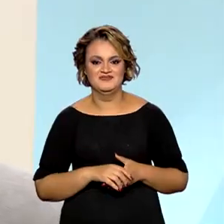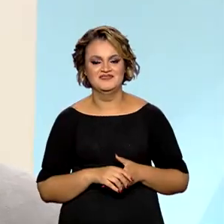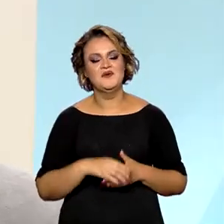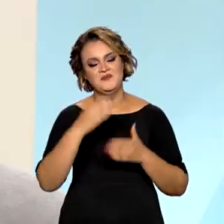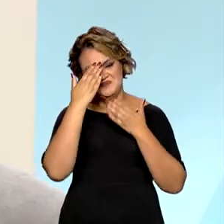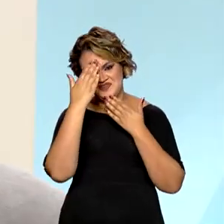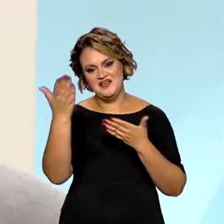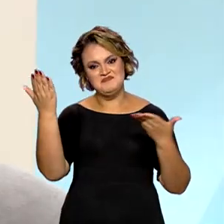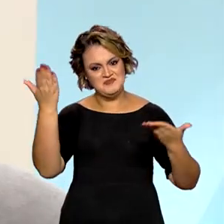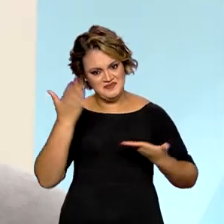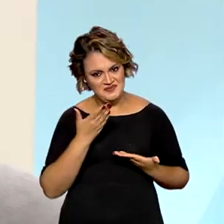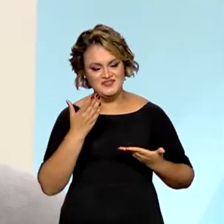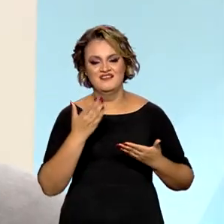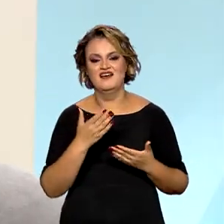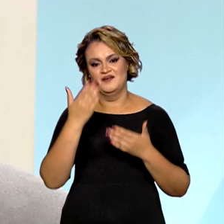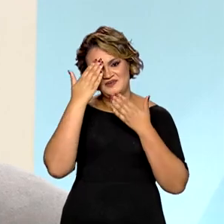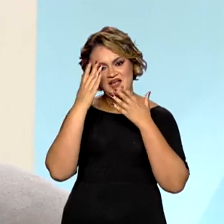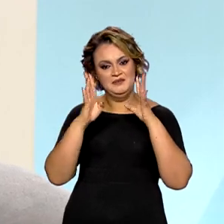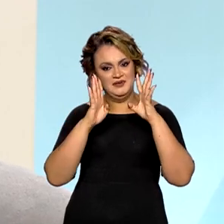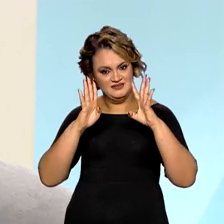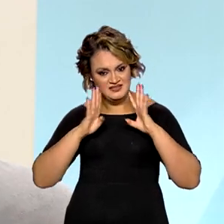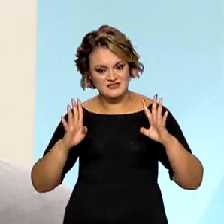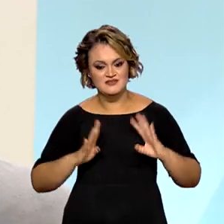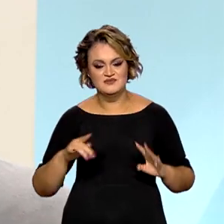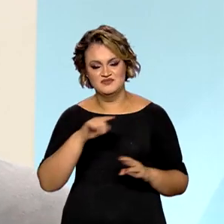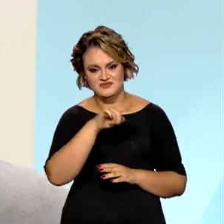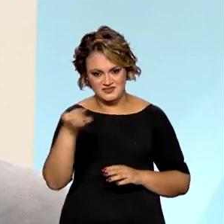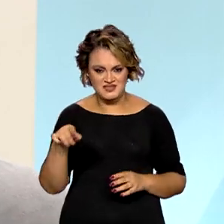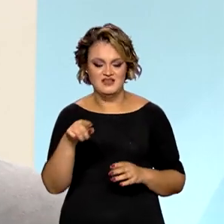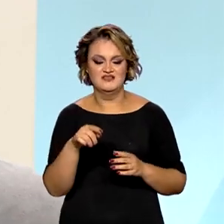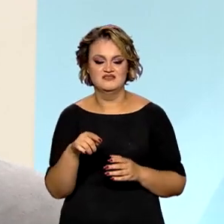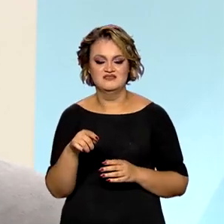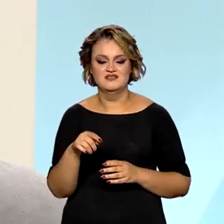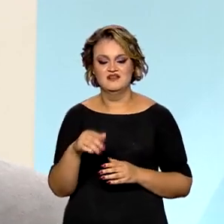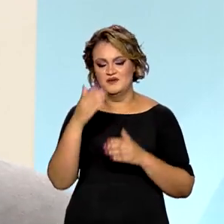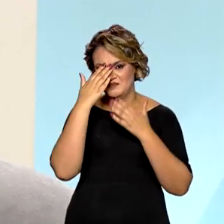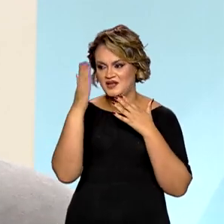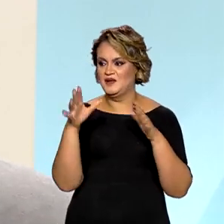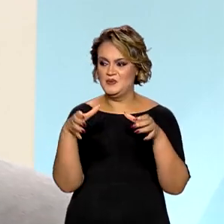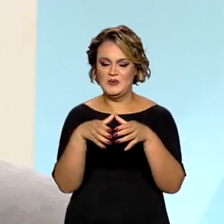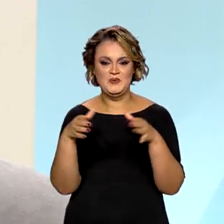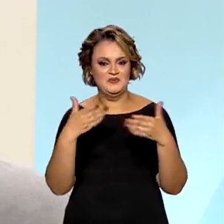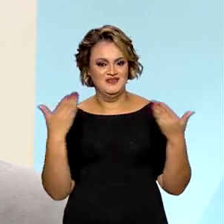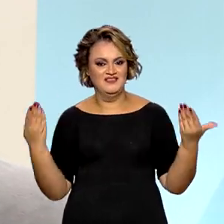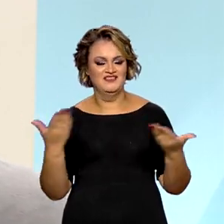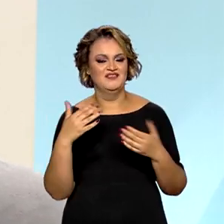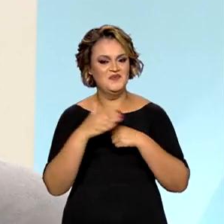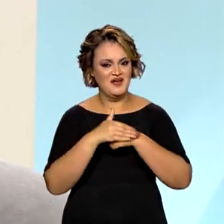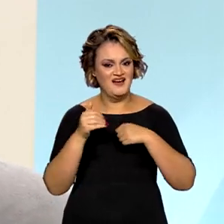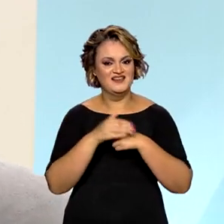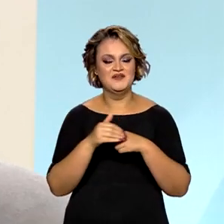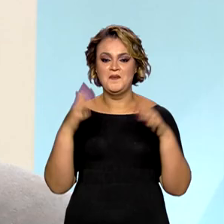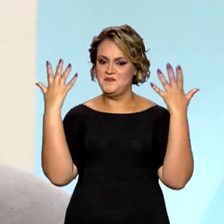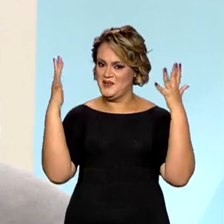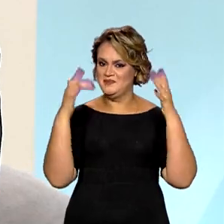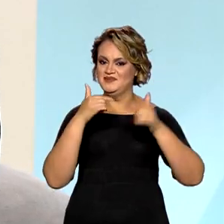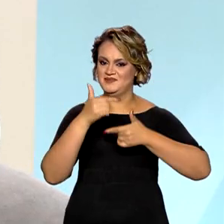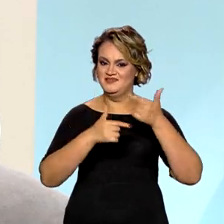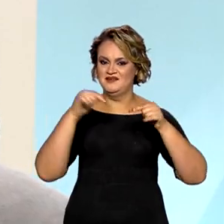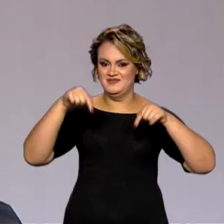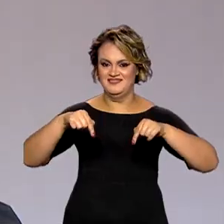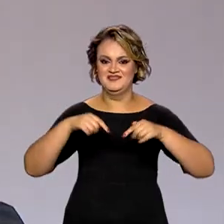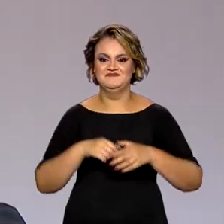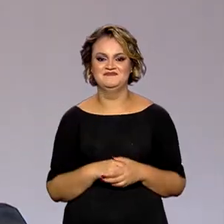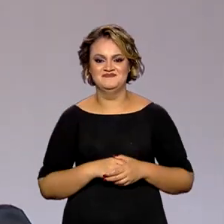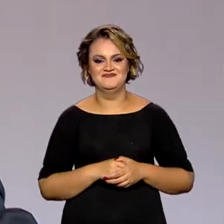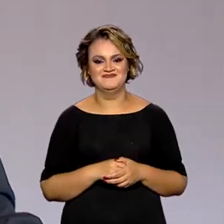que agradeço, viu, Paulo? Agradeço aos espectadores que estão aí conosco. Muito obrigado por toda a equipe que nos recebeu com muito carinho. Parabéns pelo trabalho do Brasil em